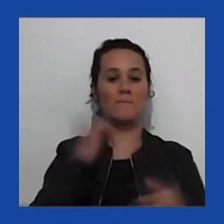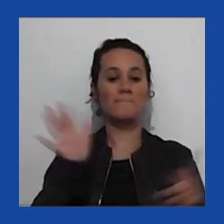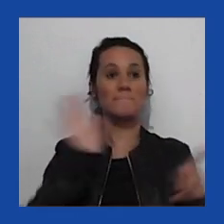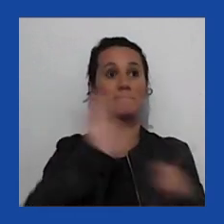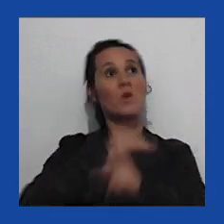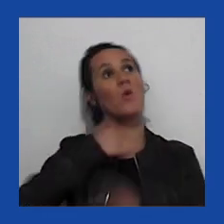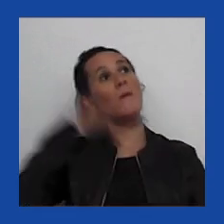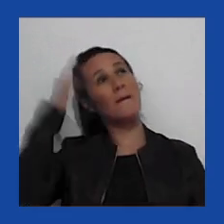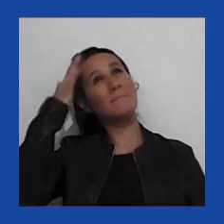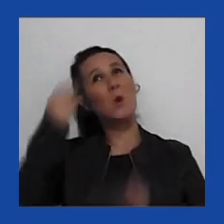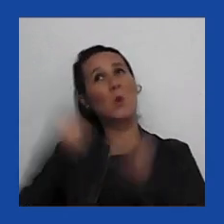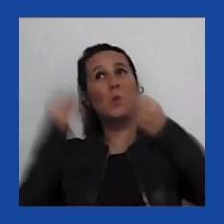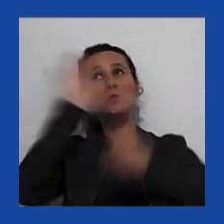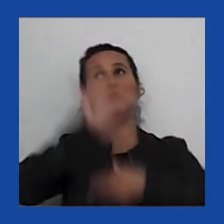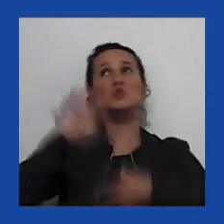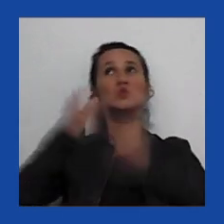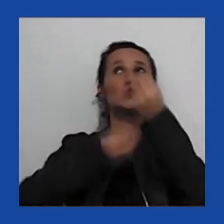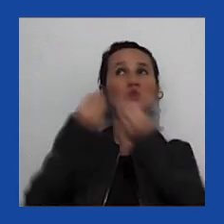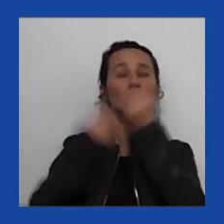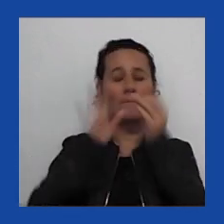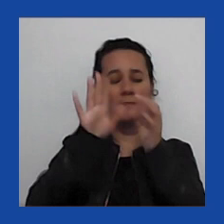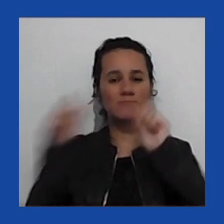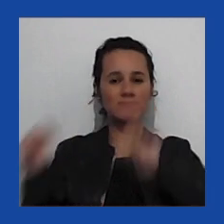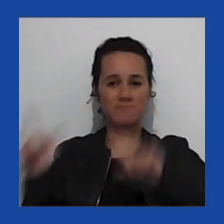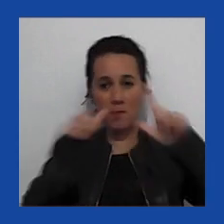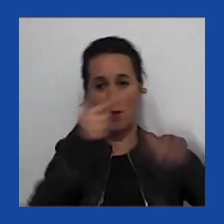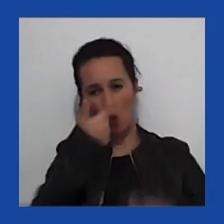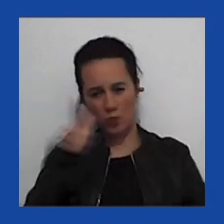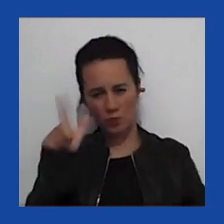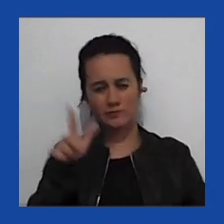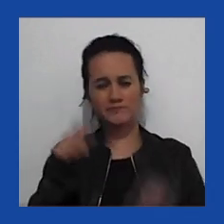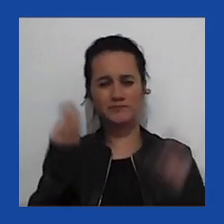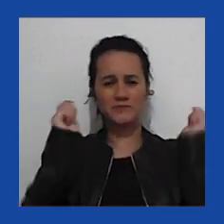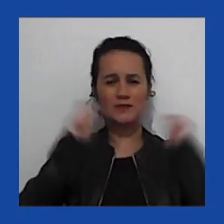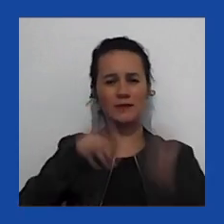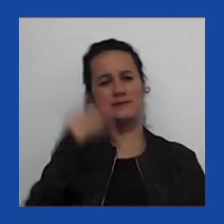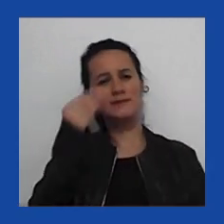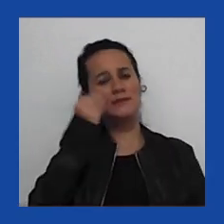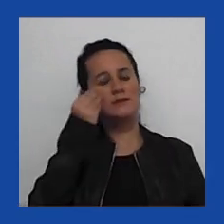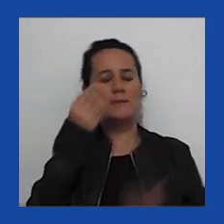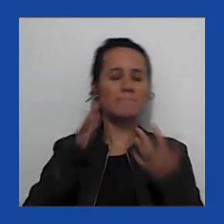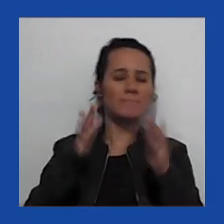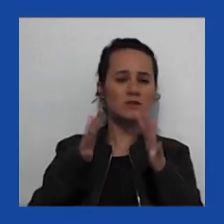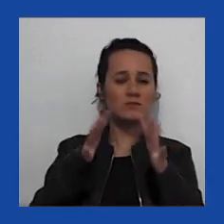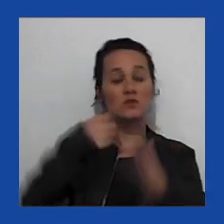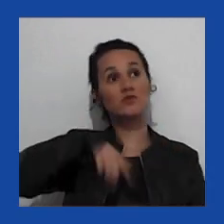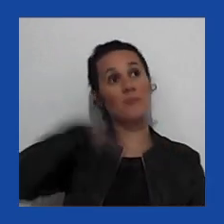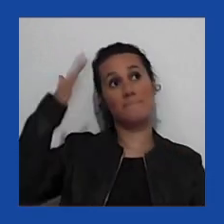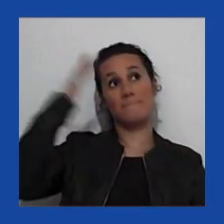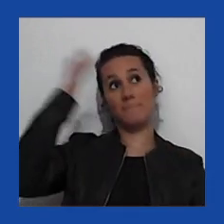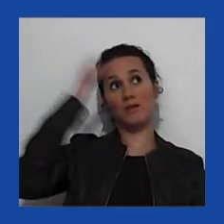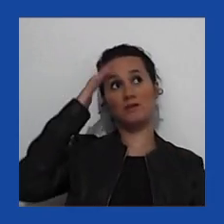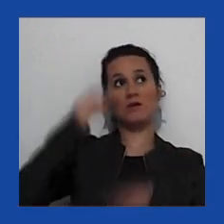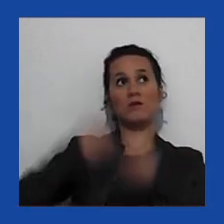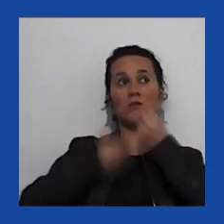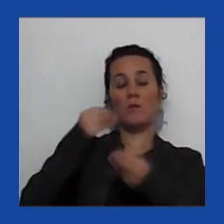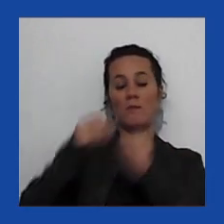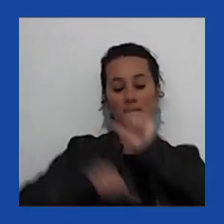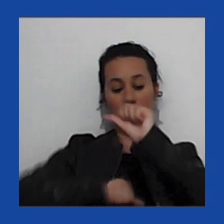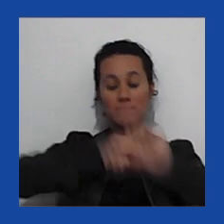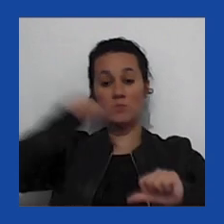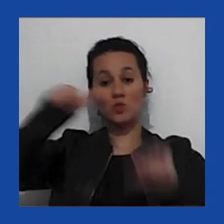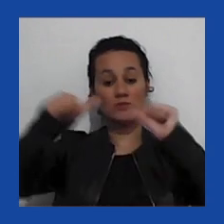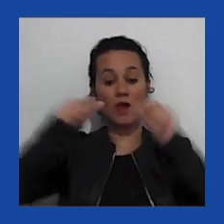sobre isso. Mas, se podemos passar para o próximo slide, eu acho que, no mínimo, temos que pensar nas mudanças